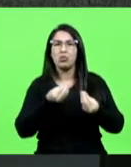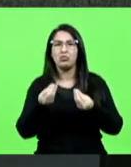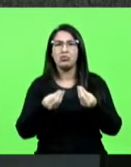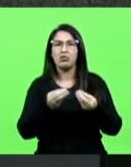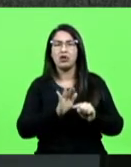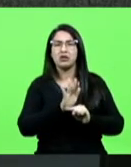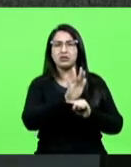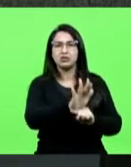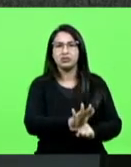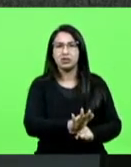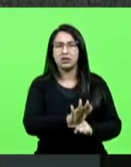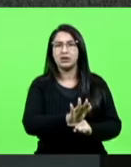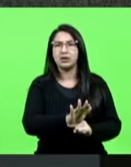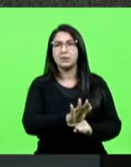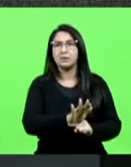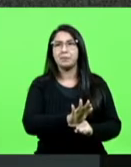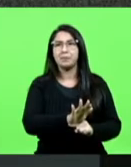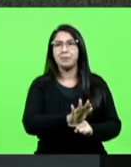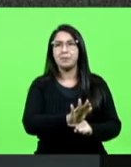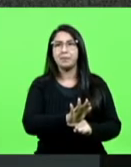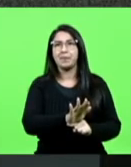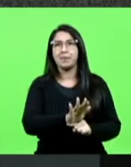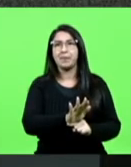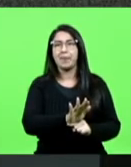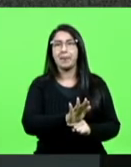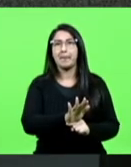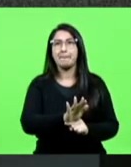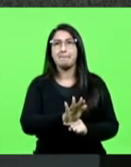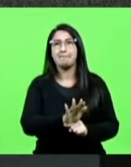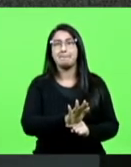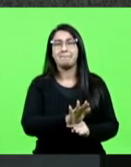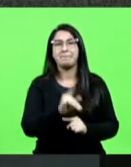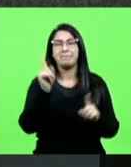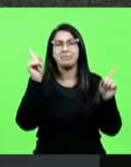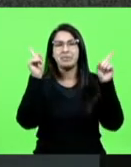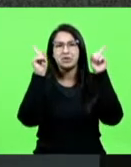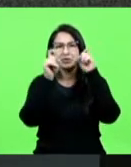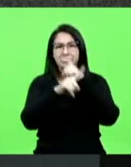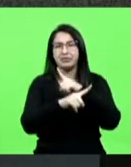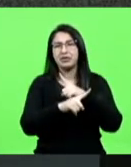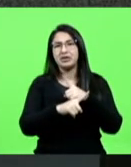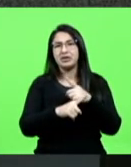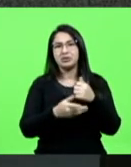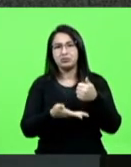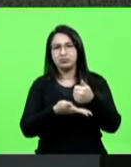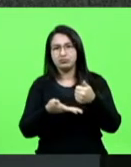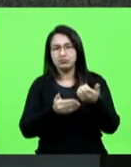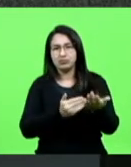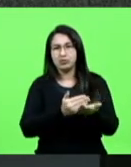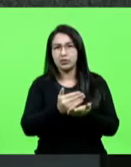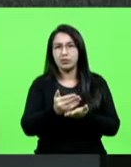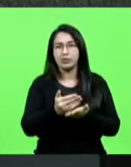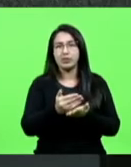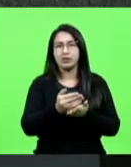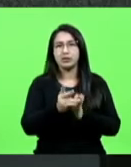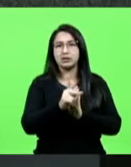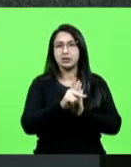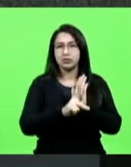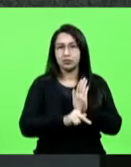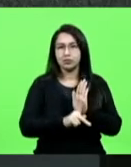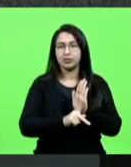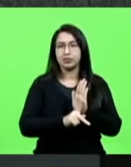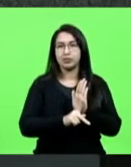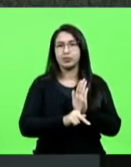dificuldade de origem, visto de origem na Comissão de